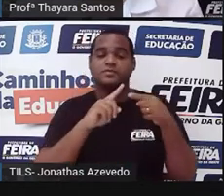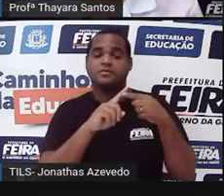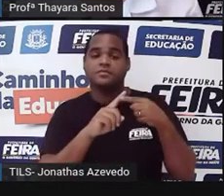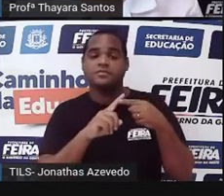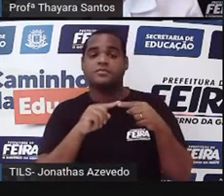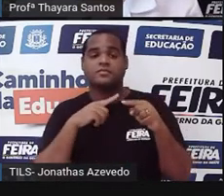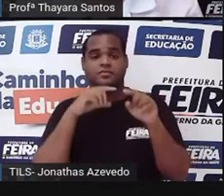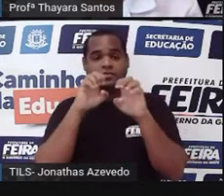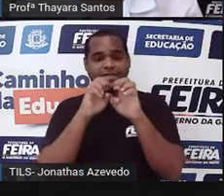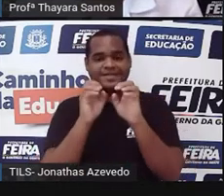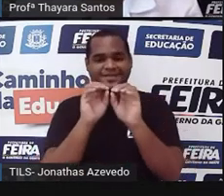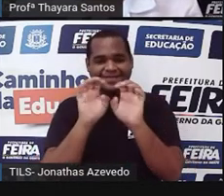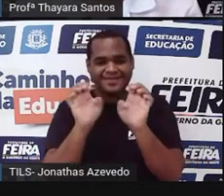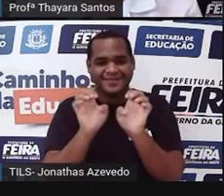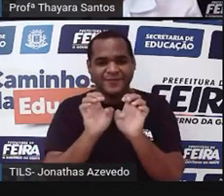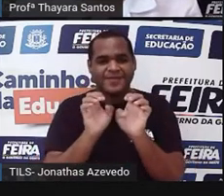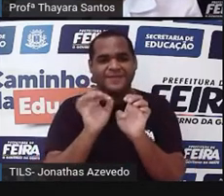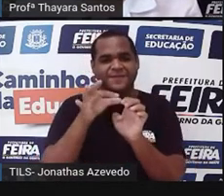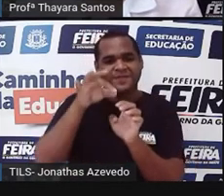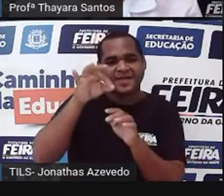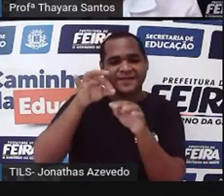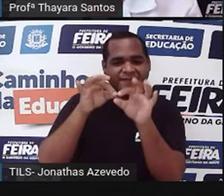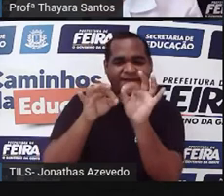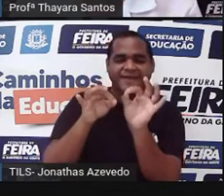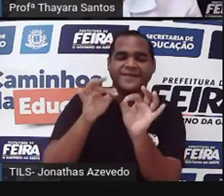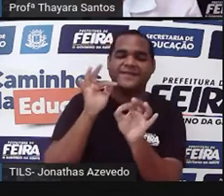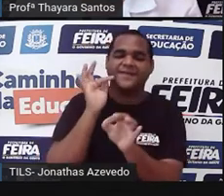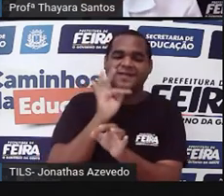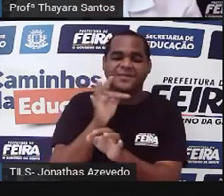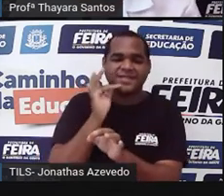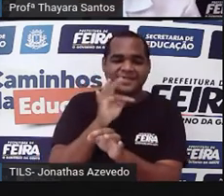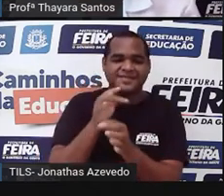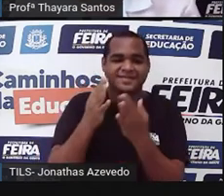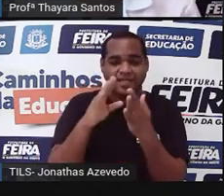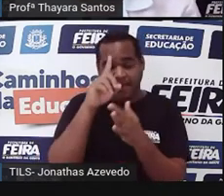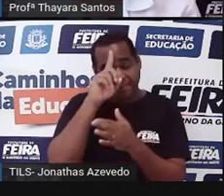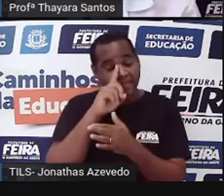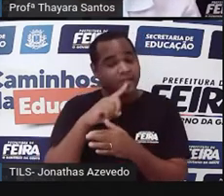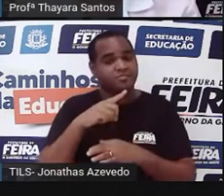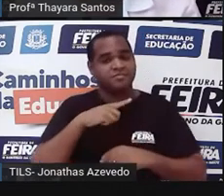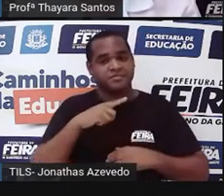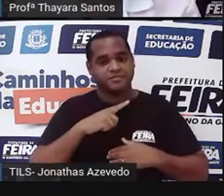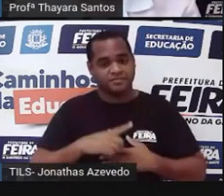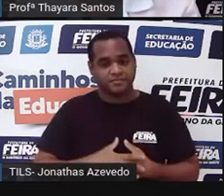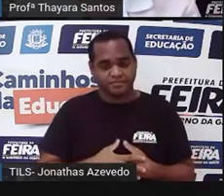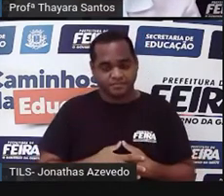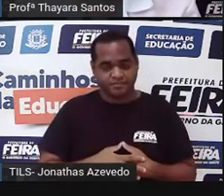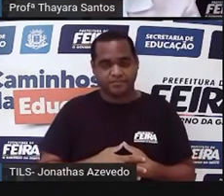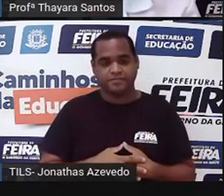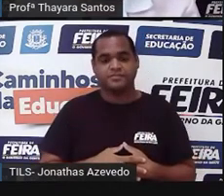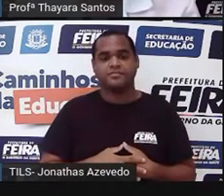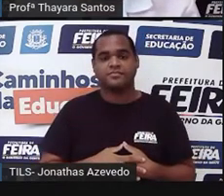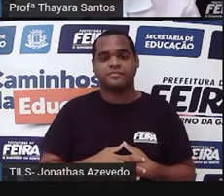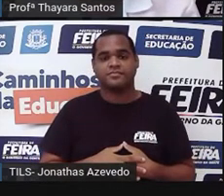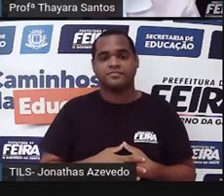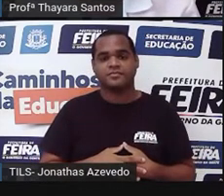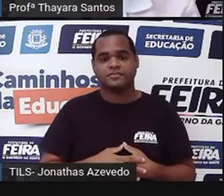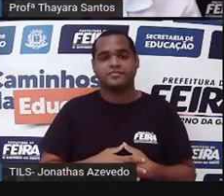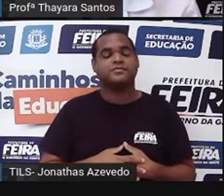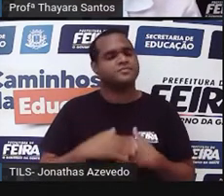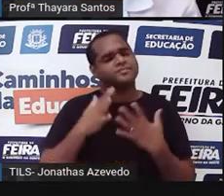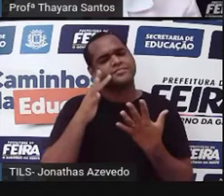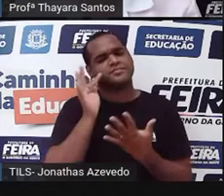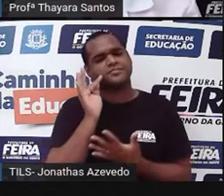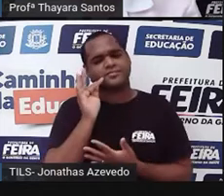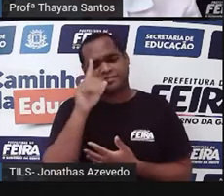estruturazinhas, ó, femininas. Estão vendo? Três partezinhas amarelas. E como é que a gente chama essas partezinhas amarelas?